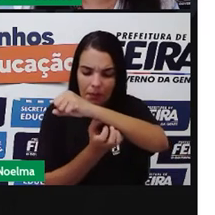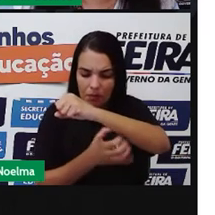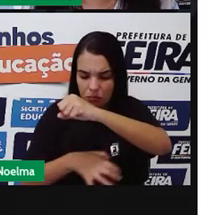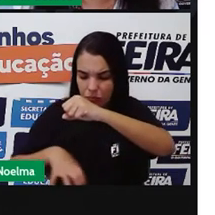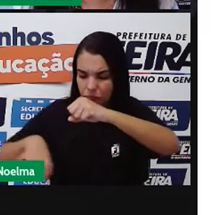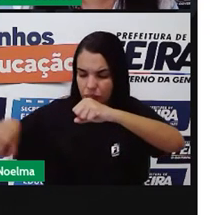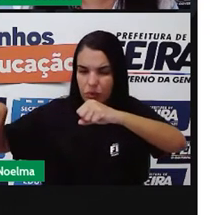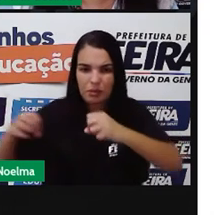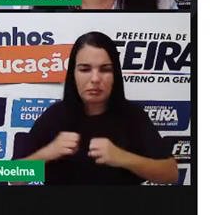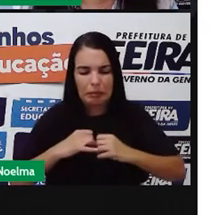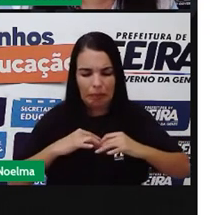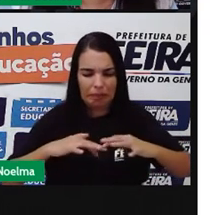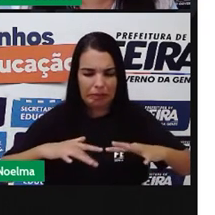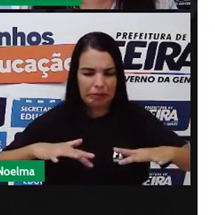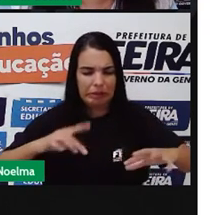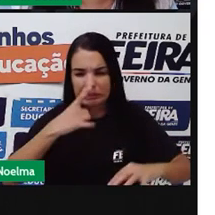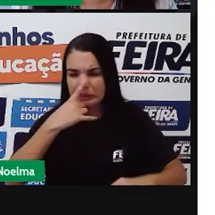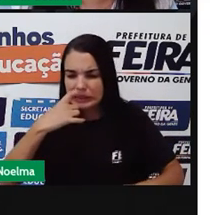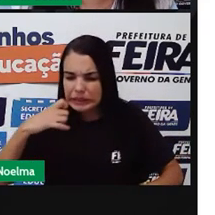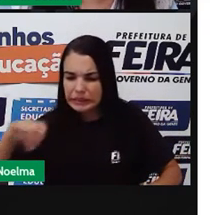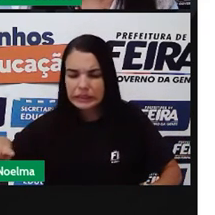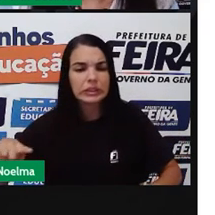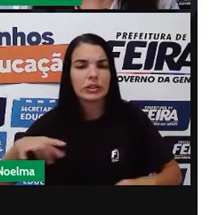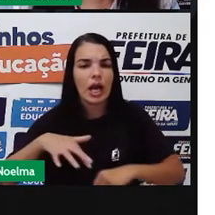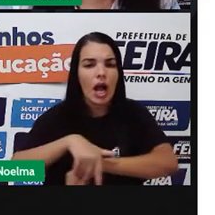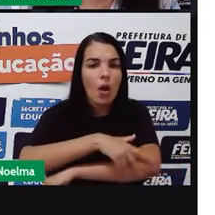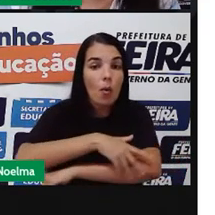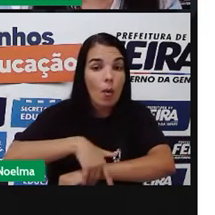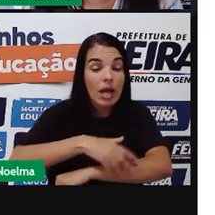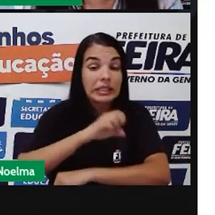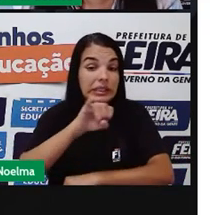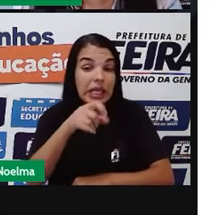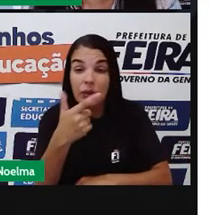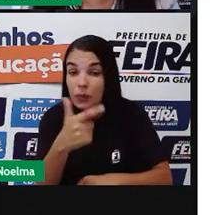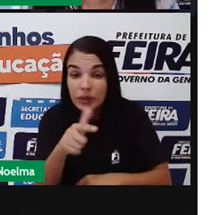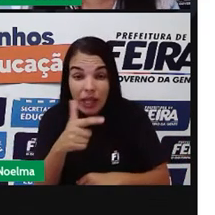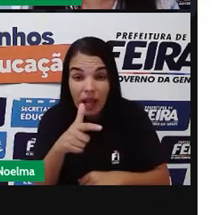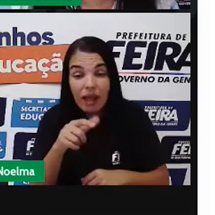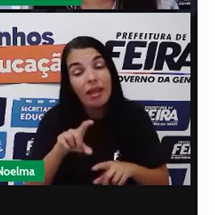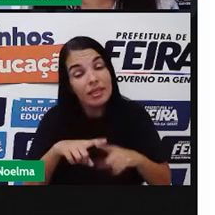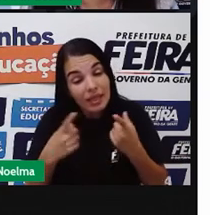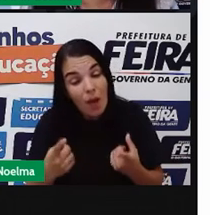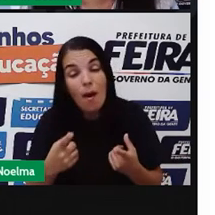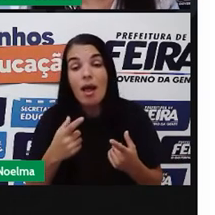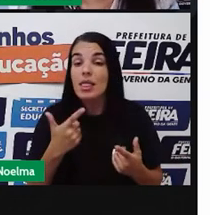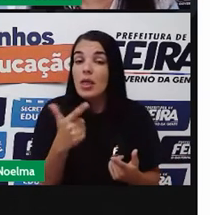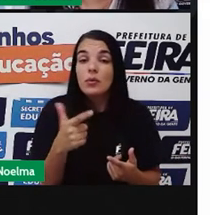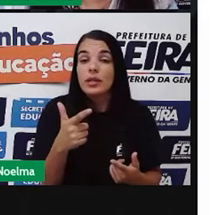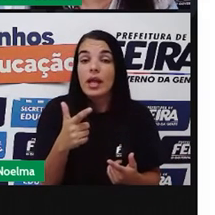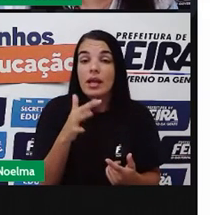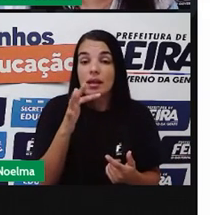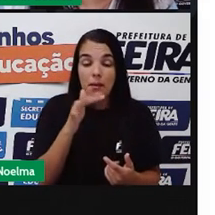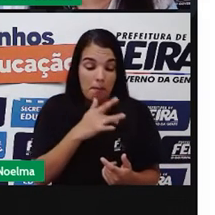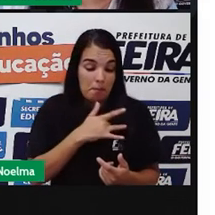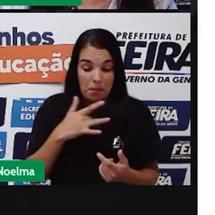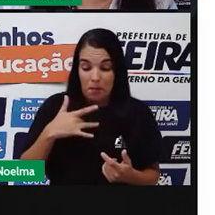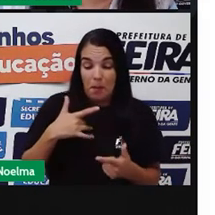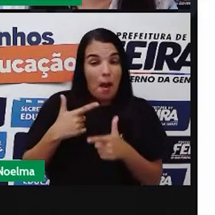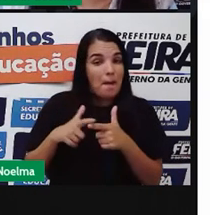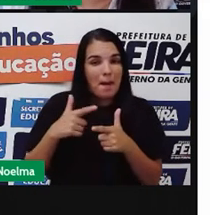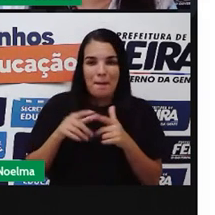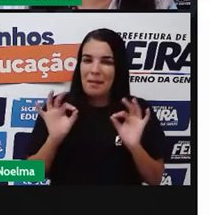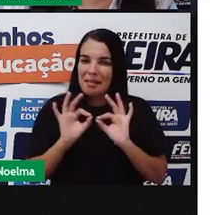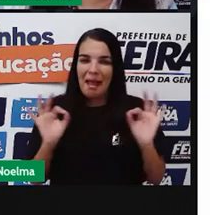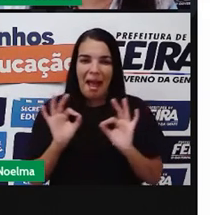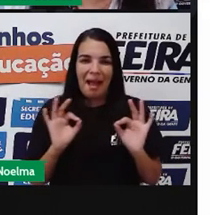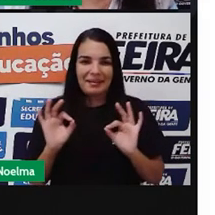vetores devido ao excesso de lixo nas ruas, né? Com isso, nós não teremos problemas de saúde. Mas, além da gente não ter